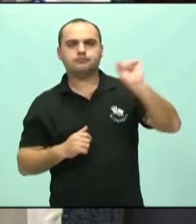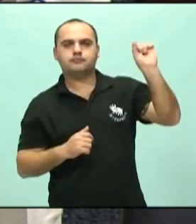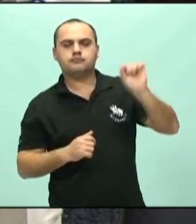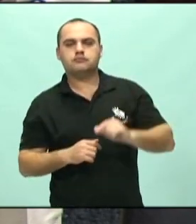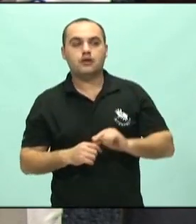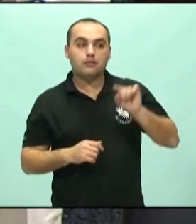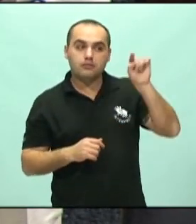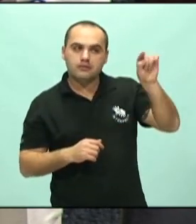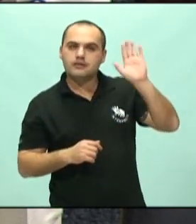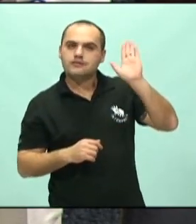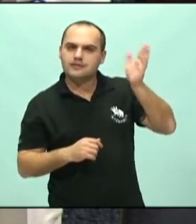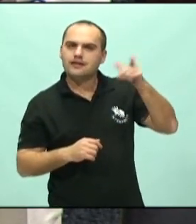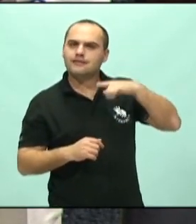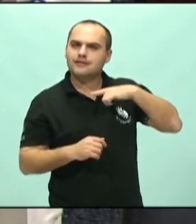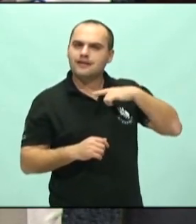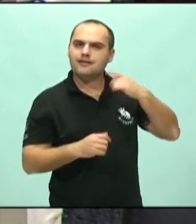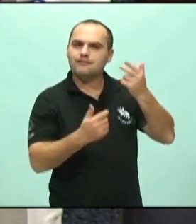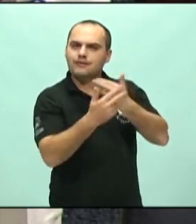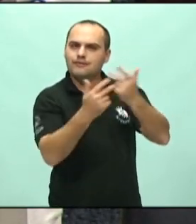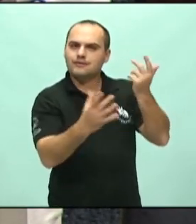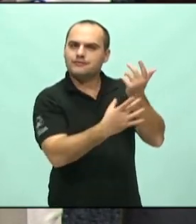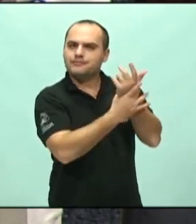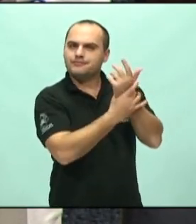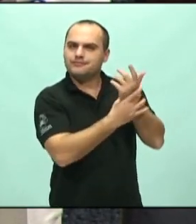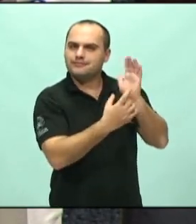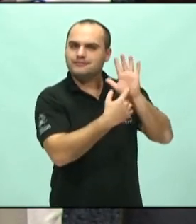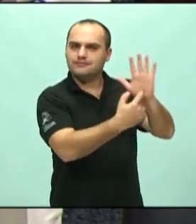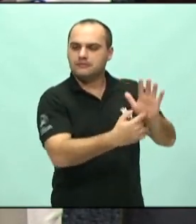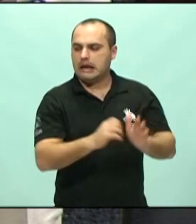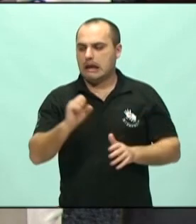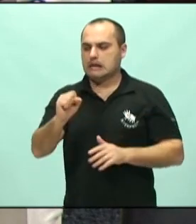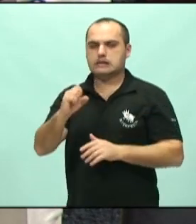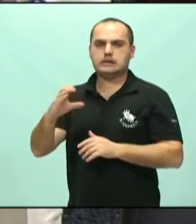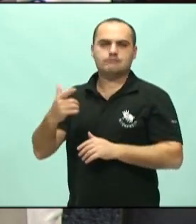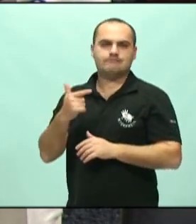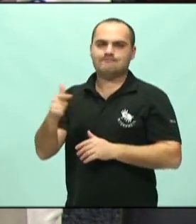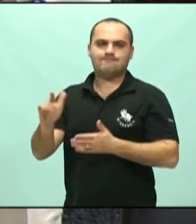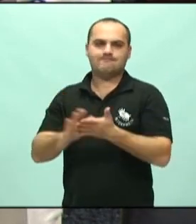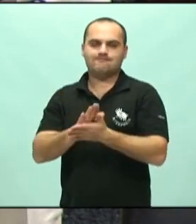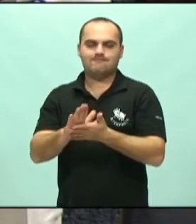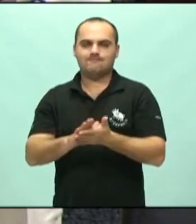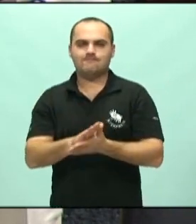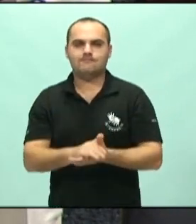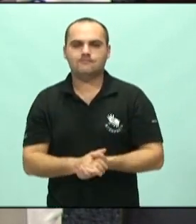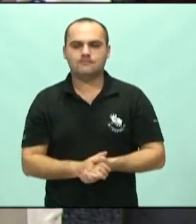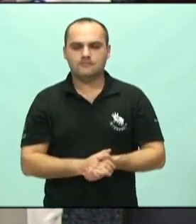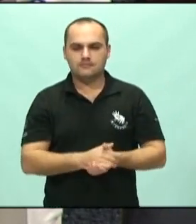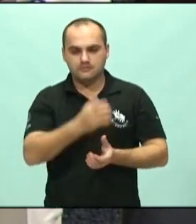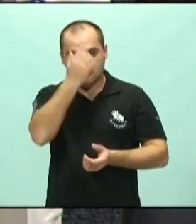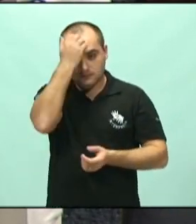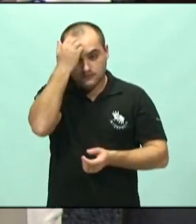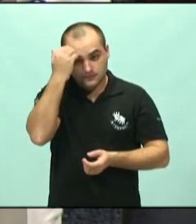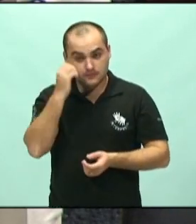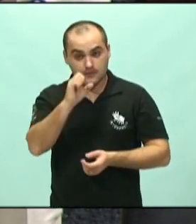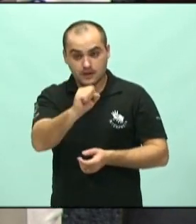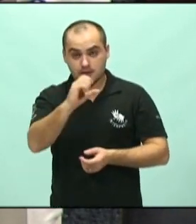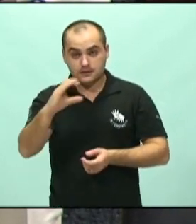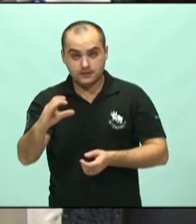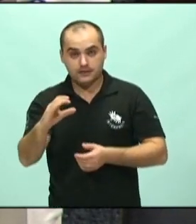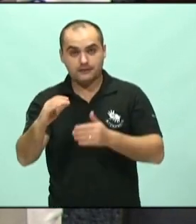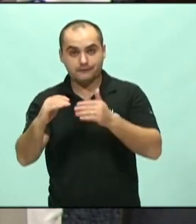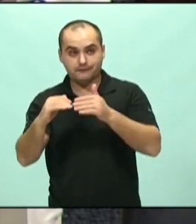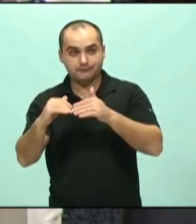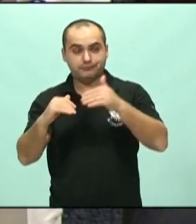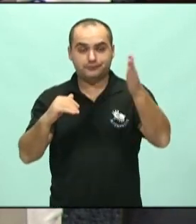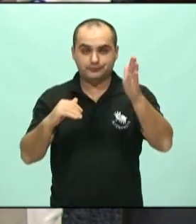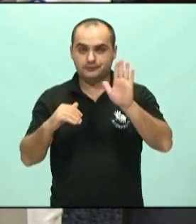eles já têm alguma coisa palpável para apresentar, e Santa Catarina ainda não tem. E Santa Catarina foi além, pior, na realidade.